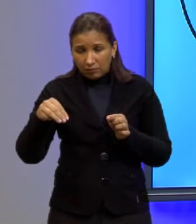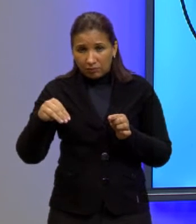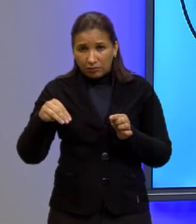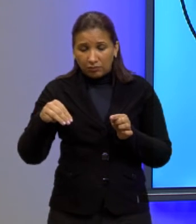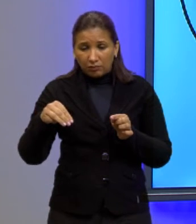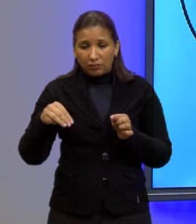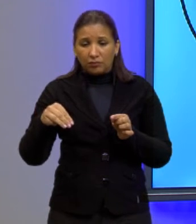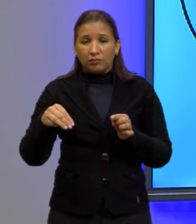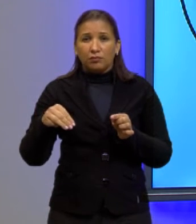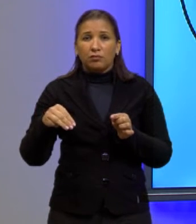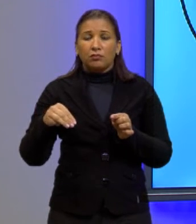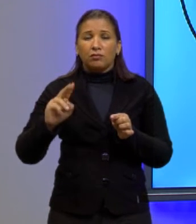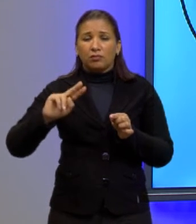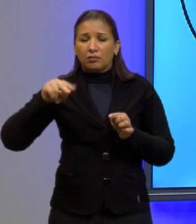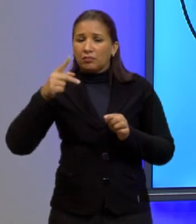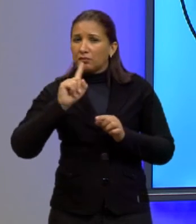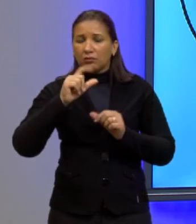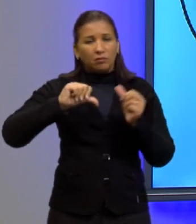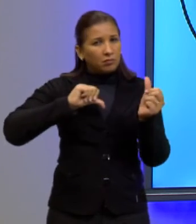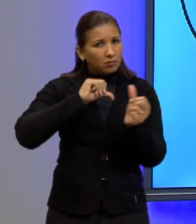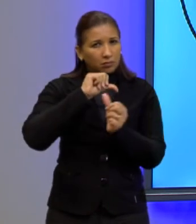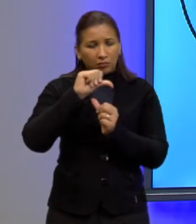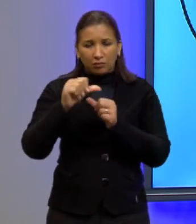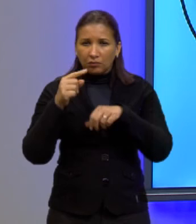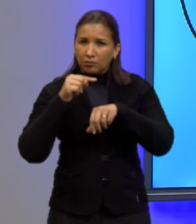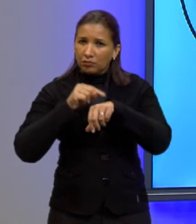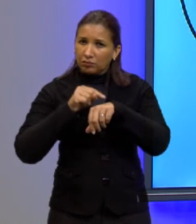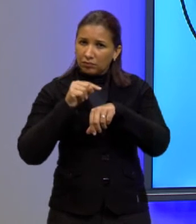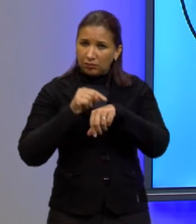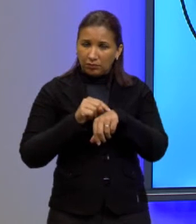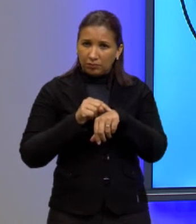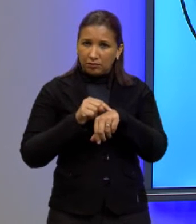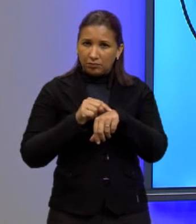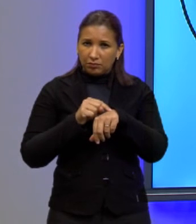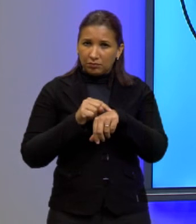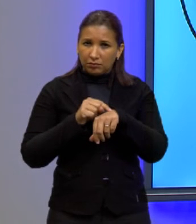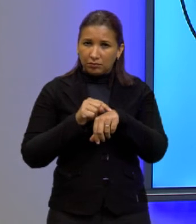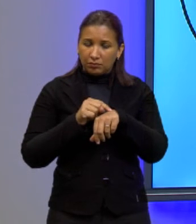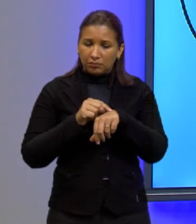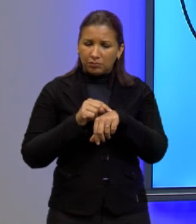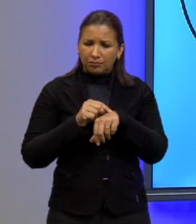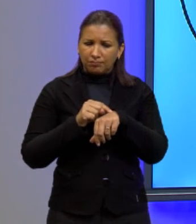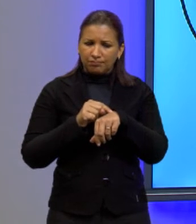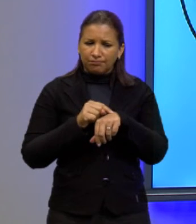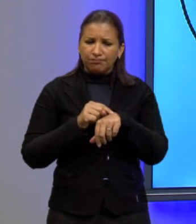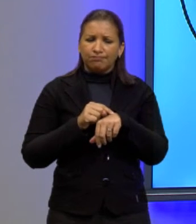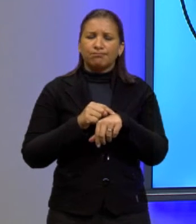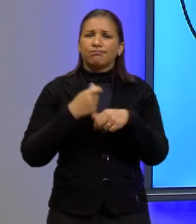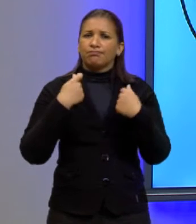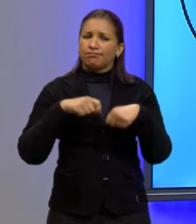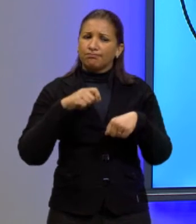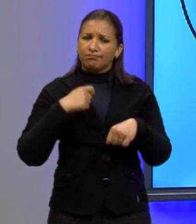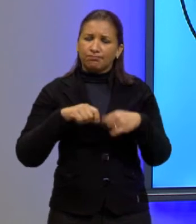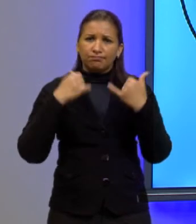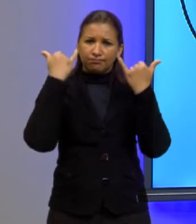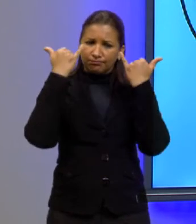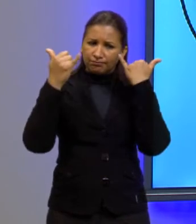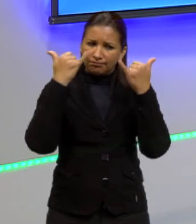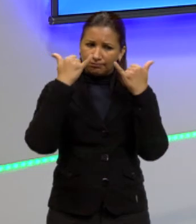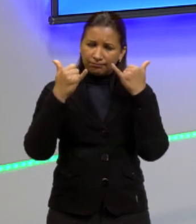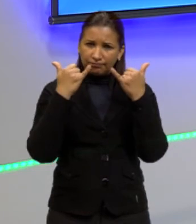significativamente com o tempo então é uma questão que já está começando aqui a me exigir um monte de informações que eu preciso